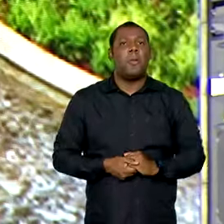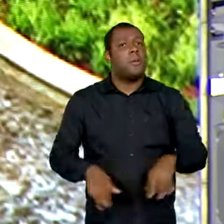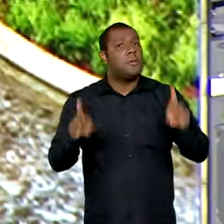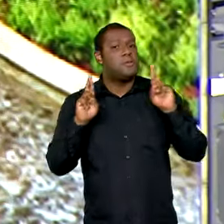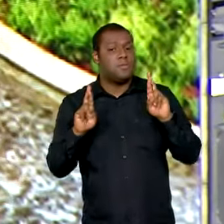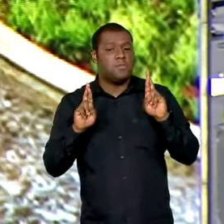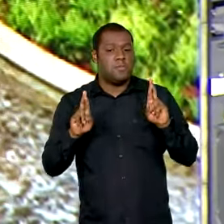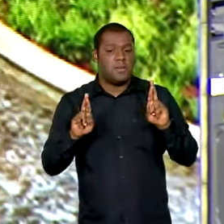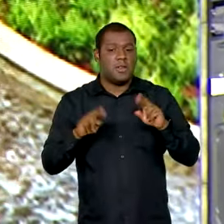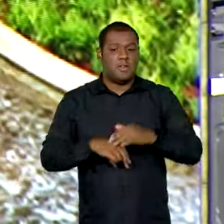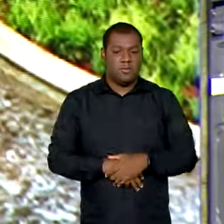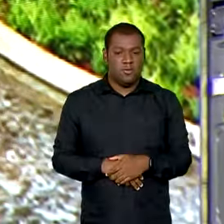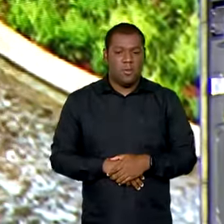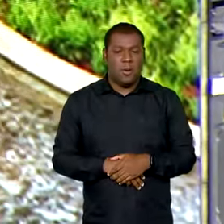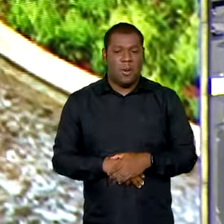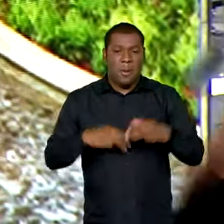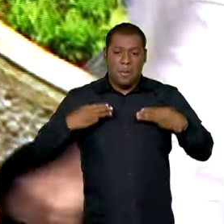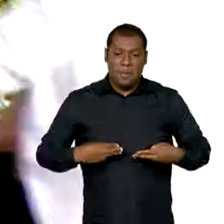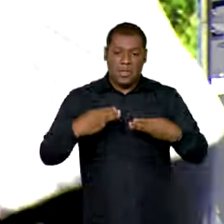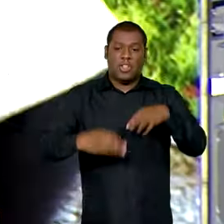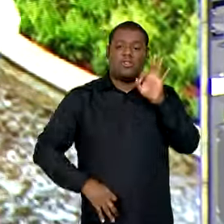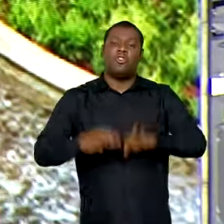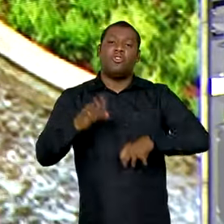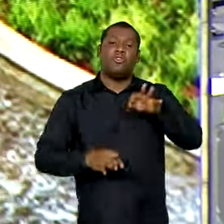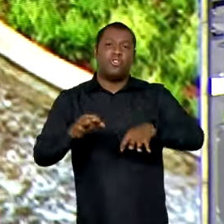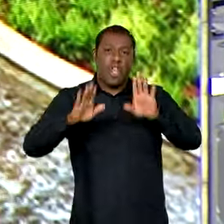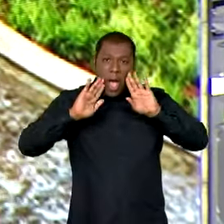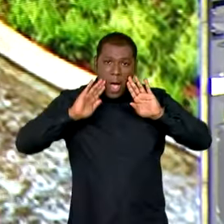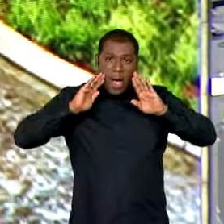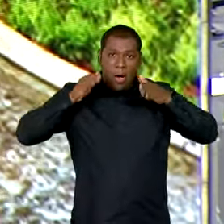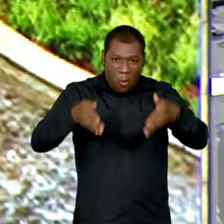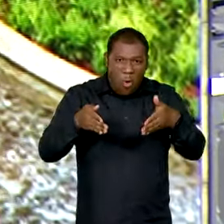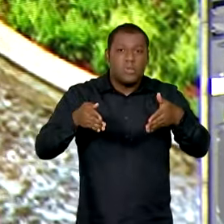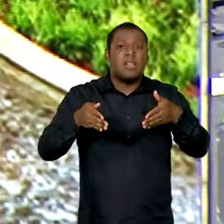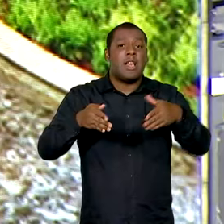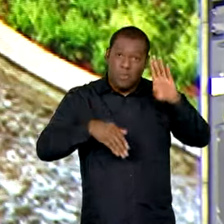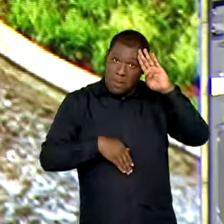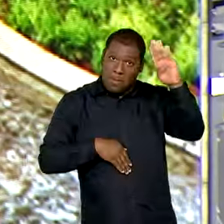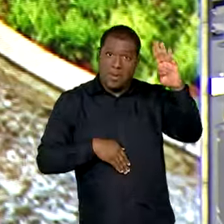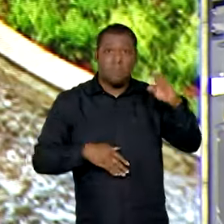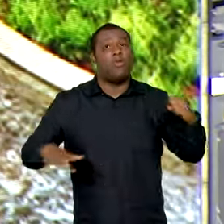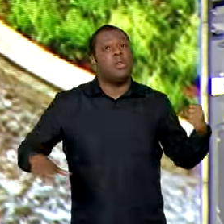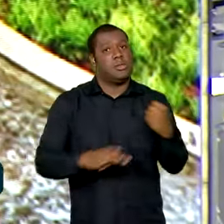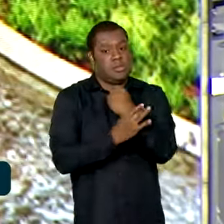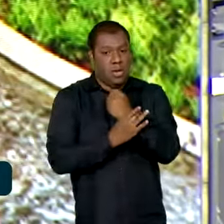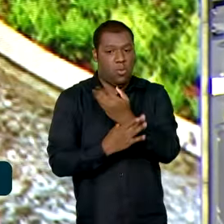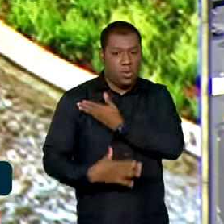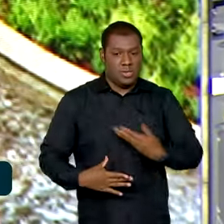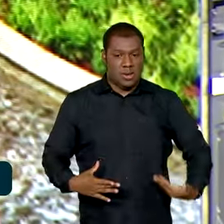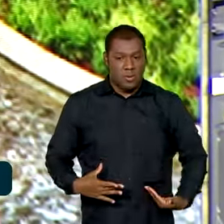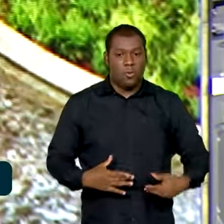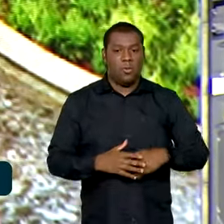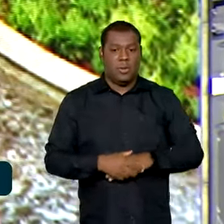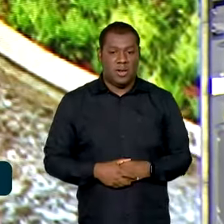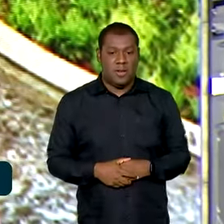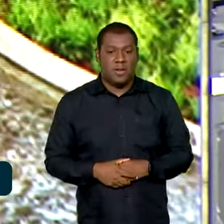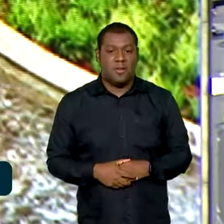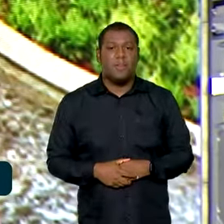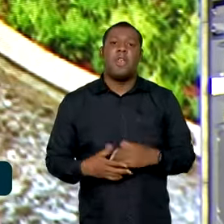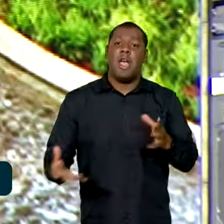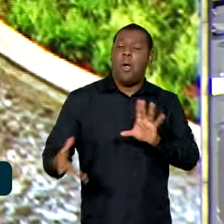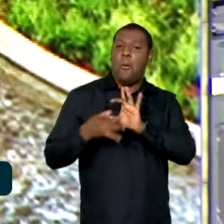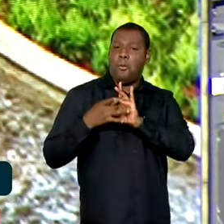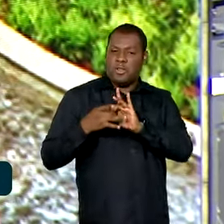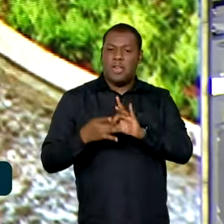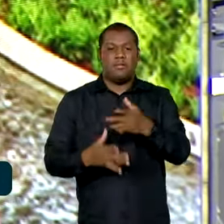que o Ministério da Justiça dedique especial atenção à segurança pública, que ao lado da saúde é